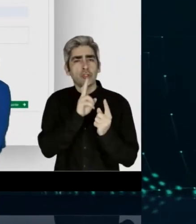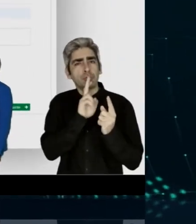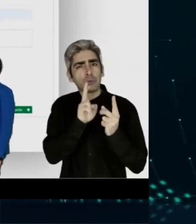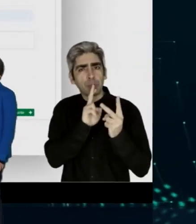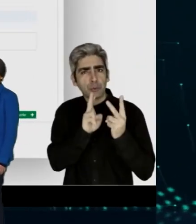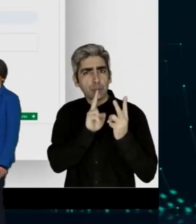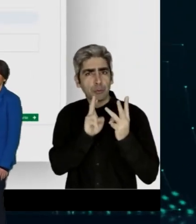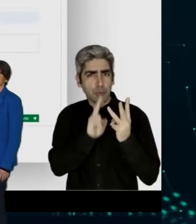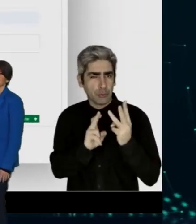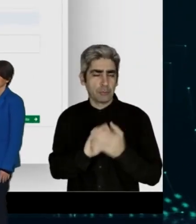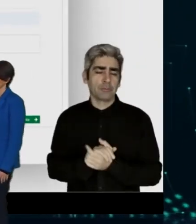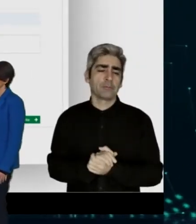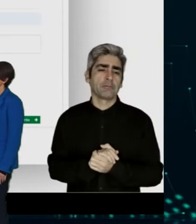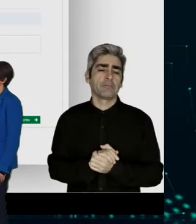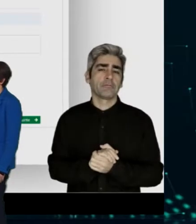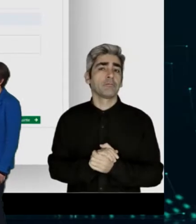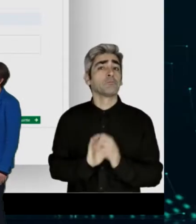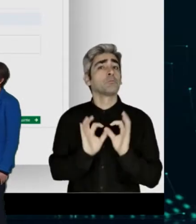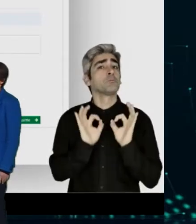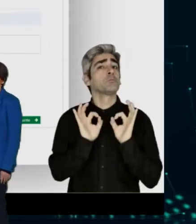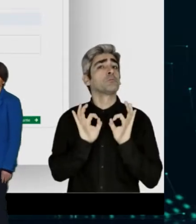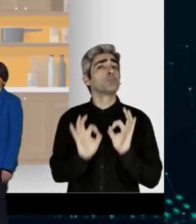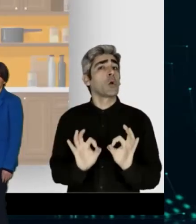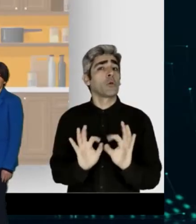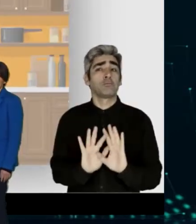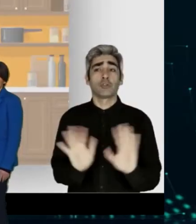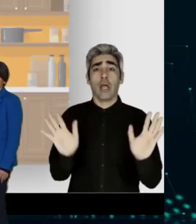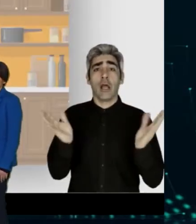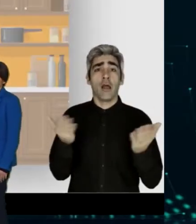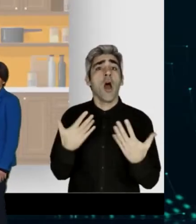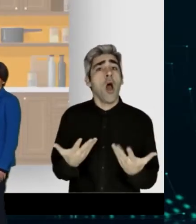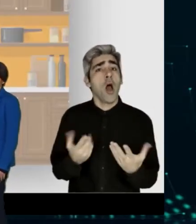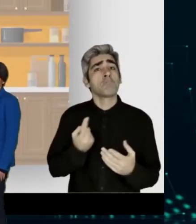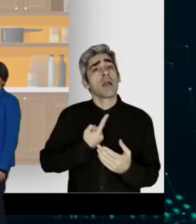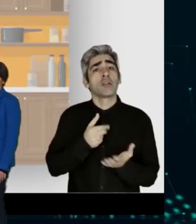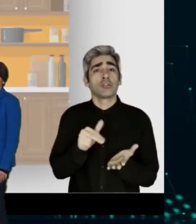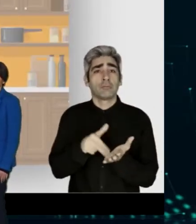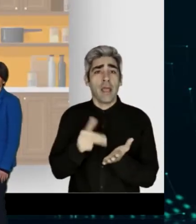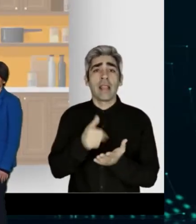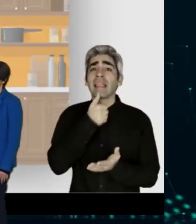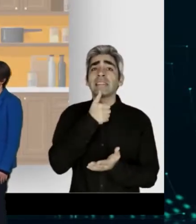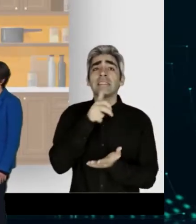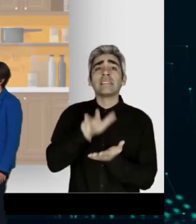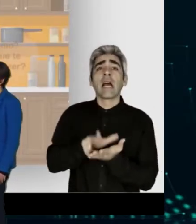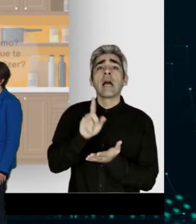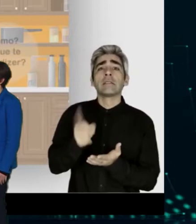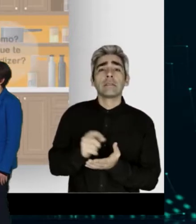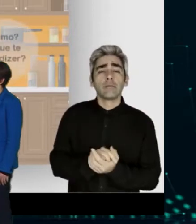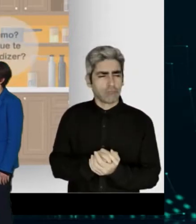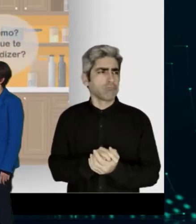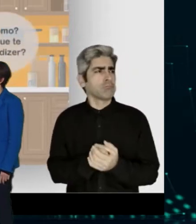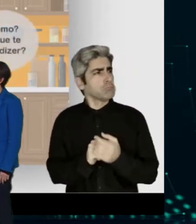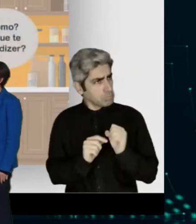de pensões complexo, com inúmeros regimes especiais. Estamos assim perante um projeto assente em 3 pilares.